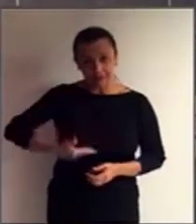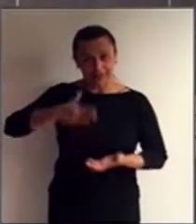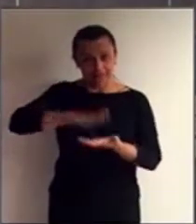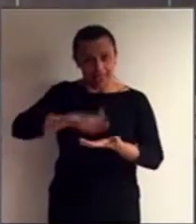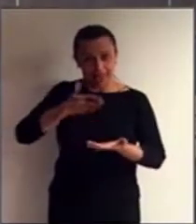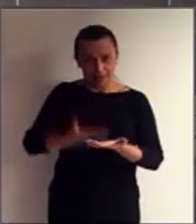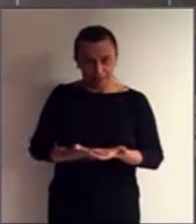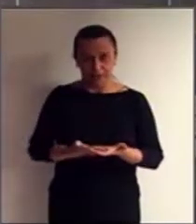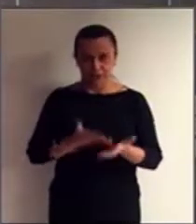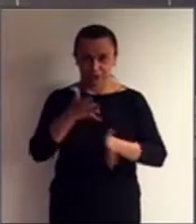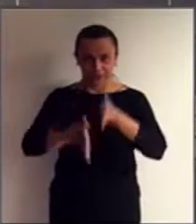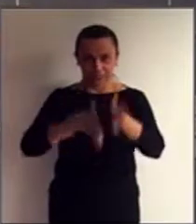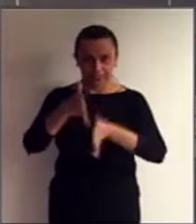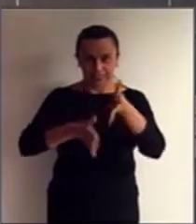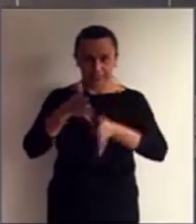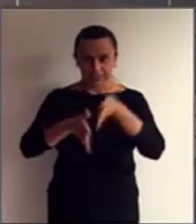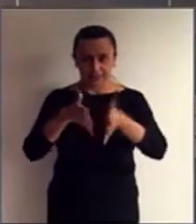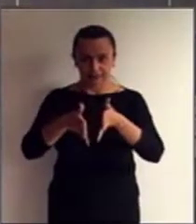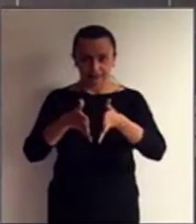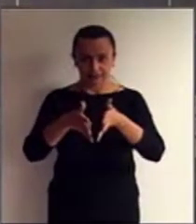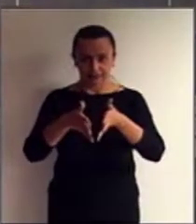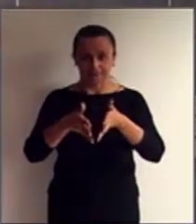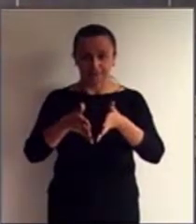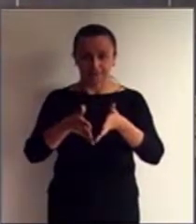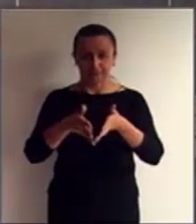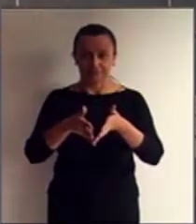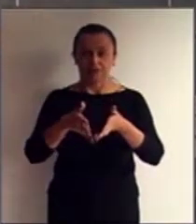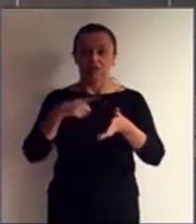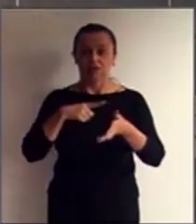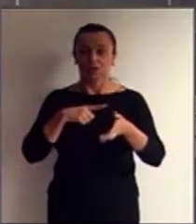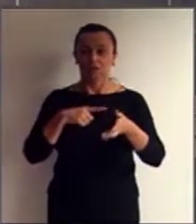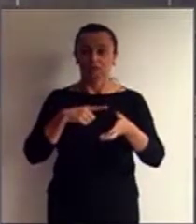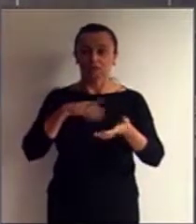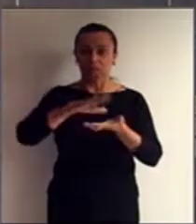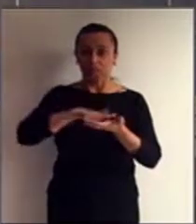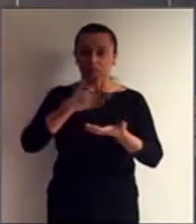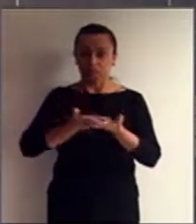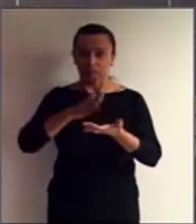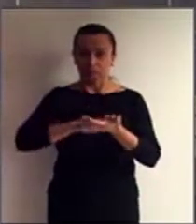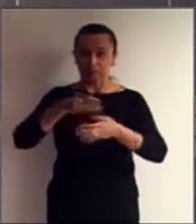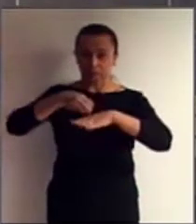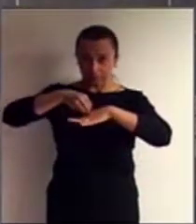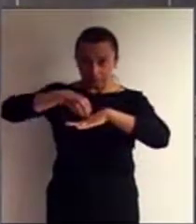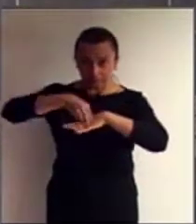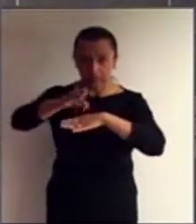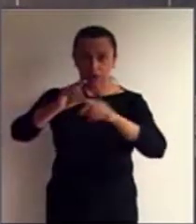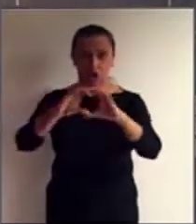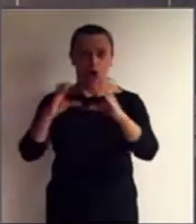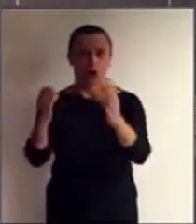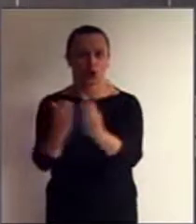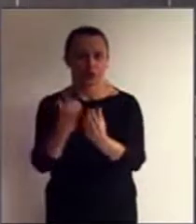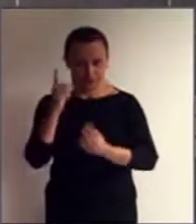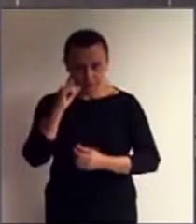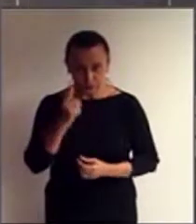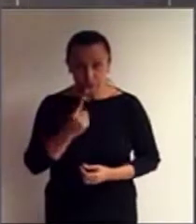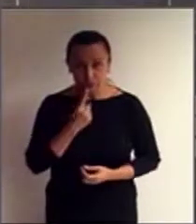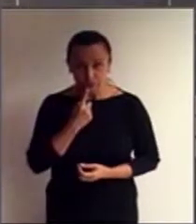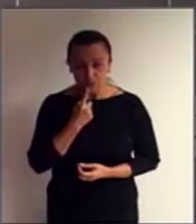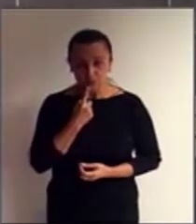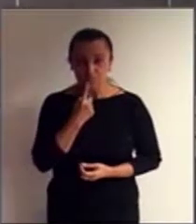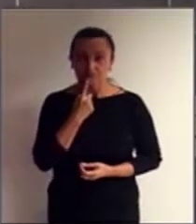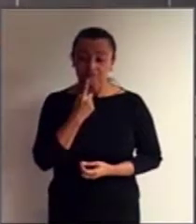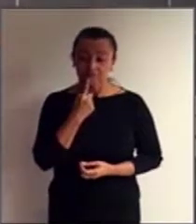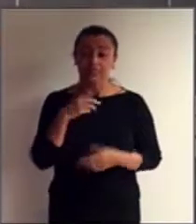Libras interpretando o que estamos dizendo para a comunidade surda, nós